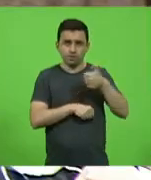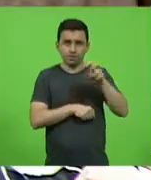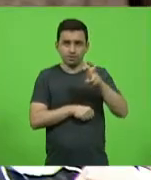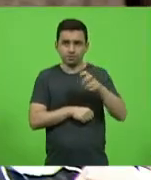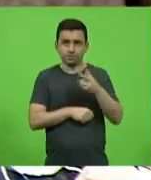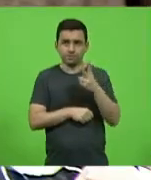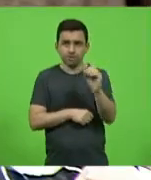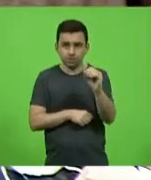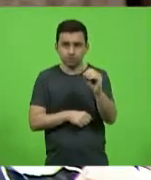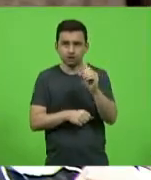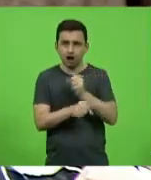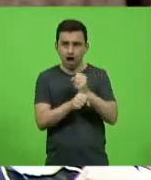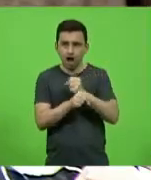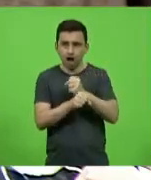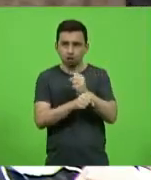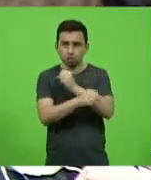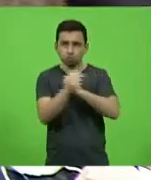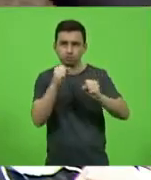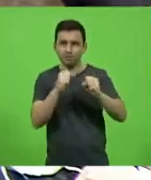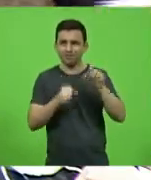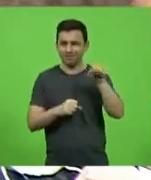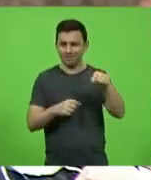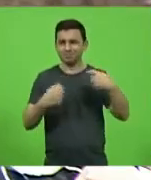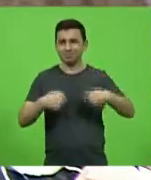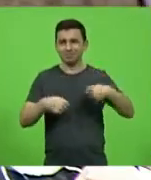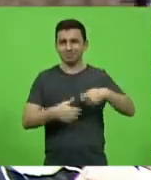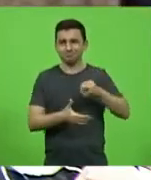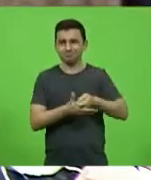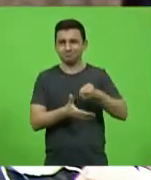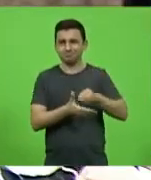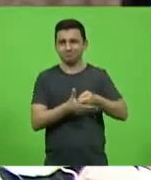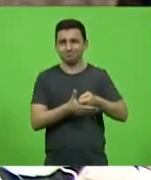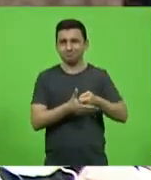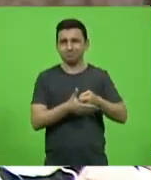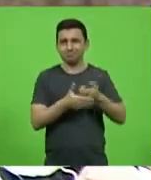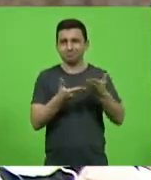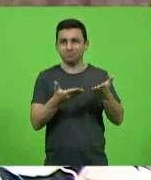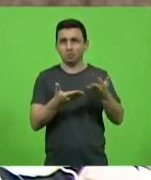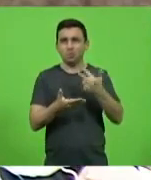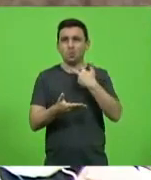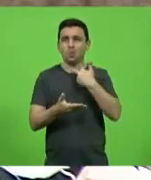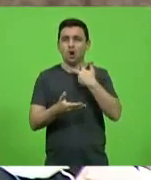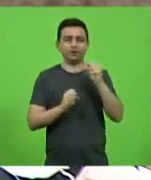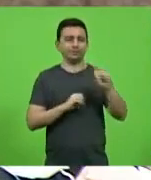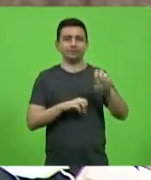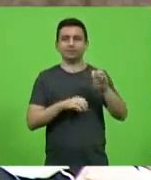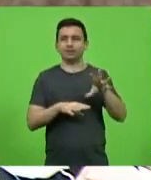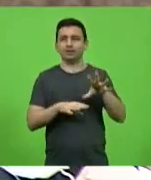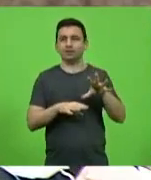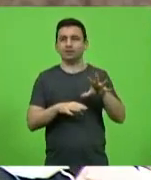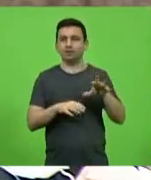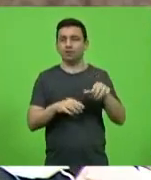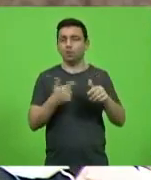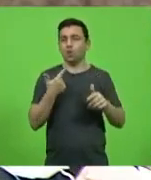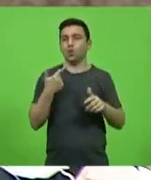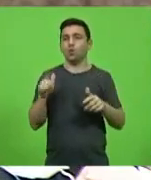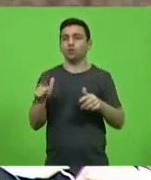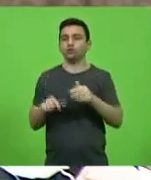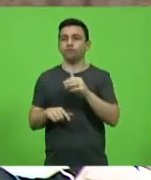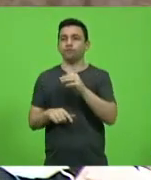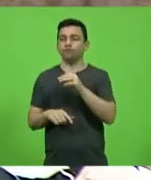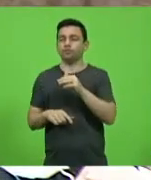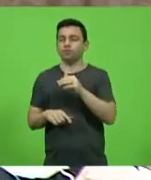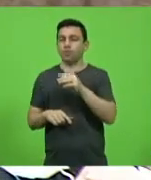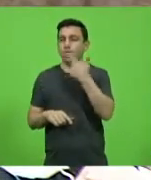de arte marcial, ele vai ser obrigado a... Ele não poderia dar aula e um federado com seis meses